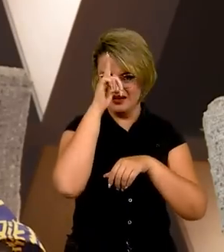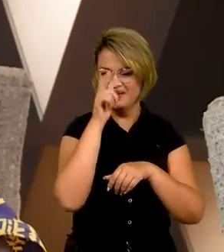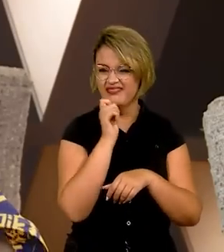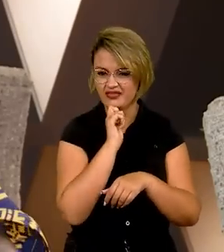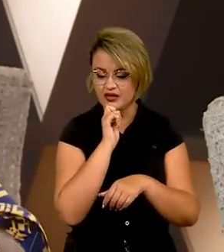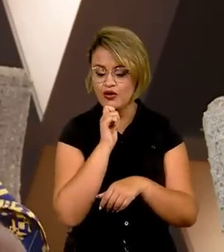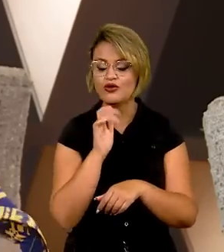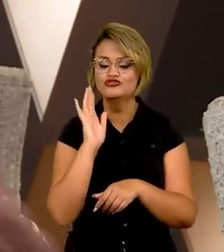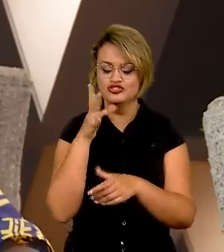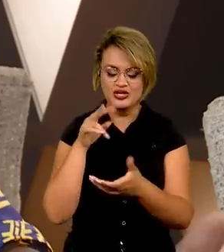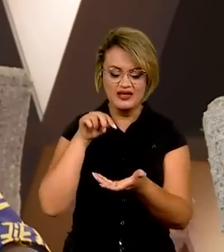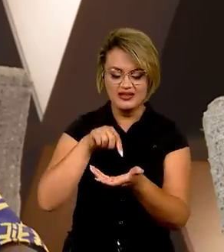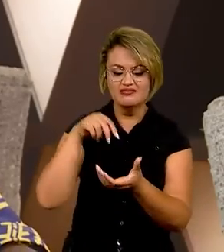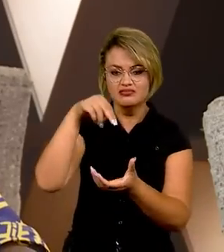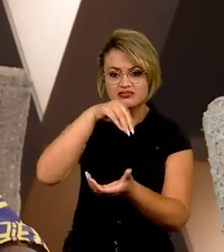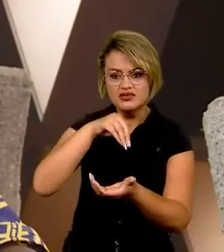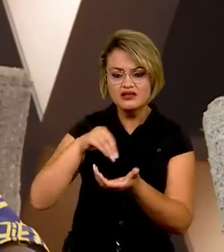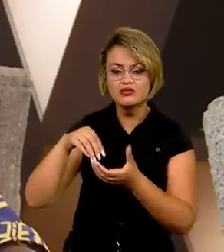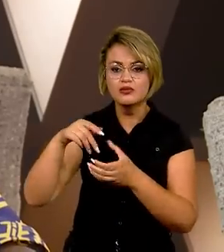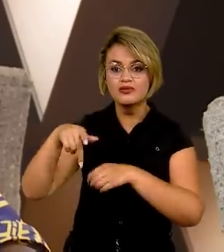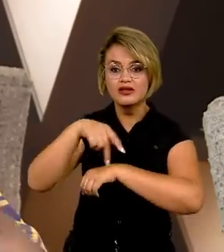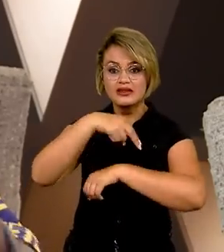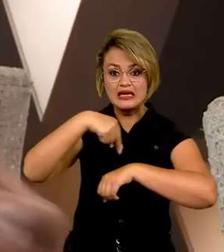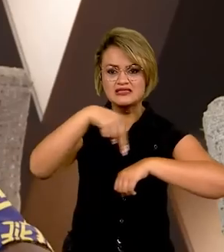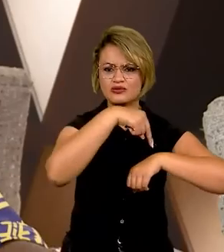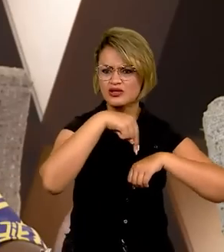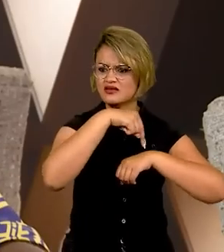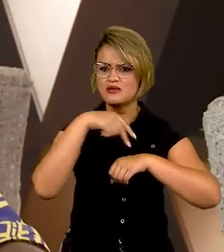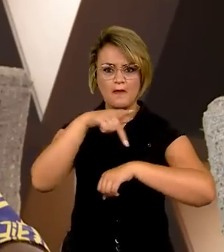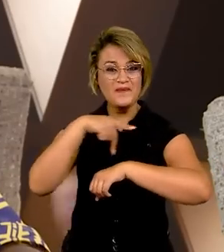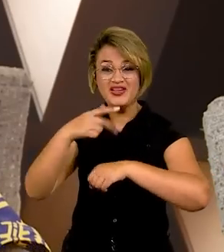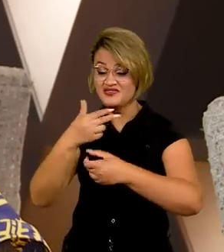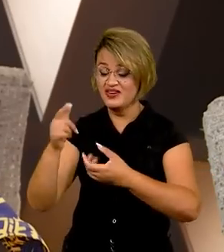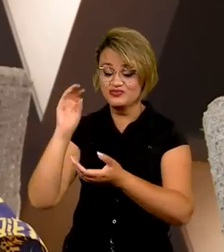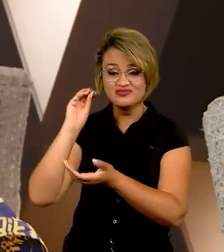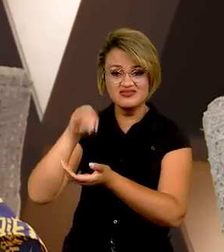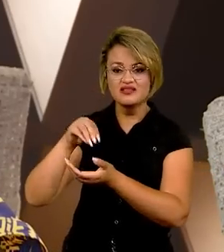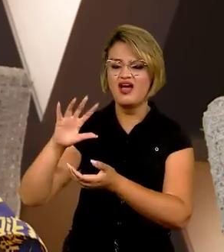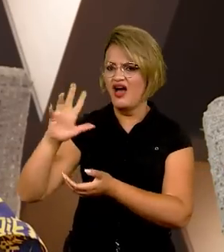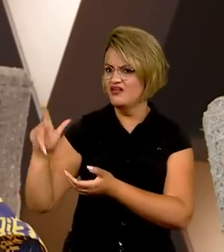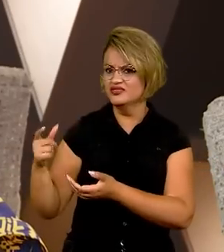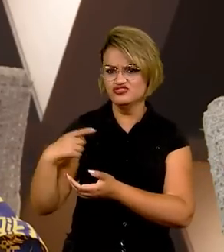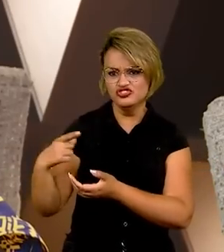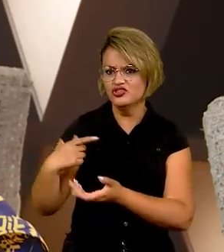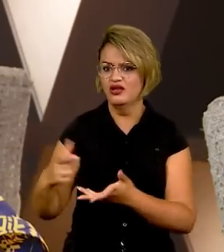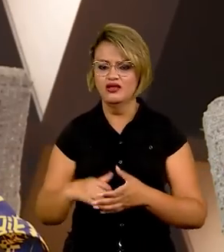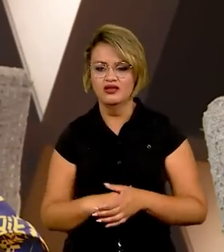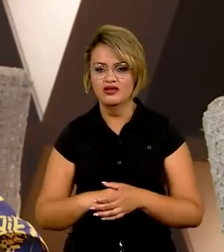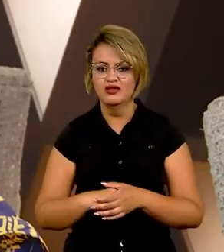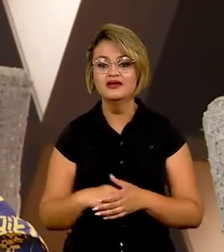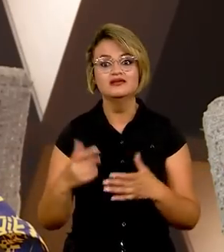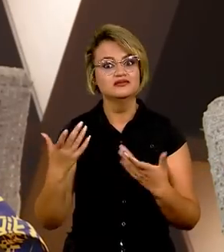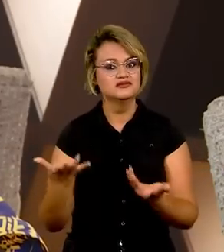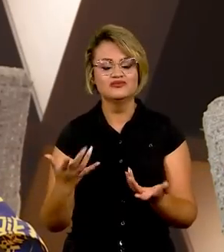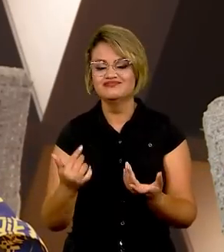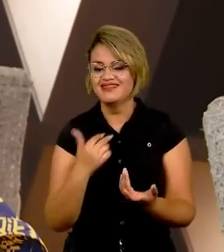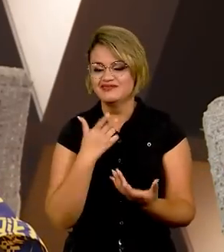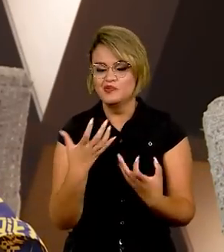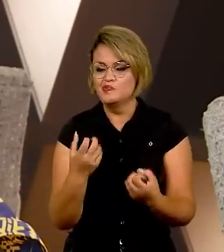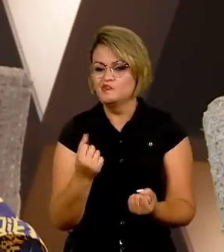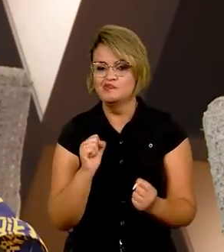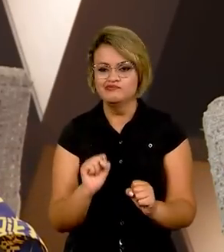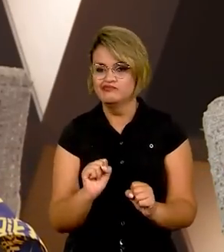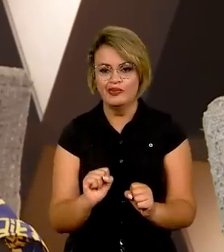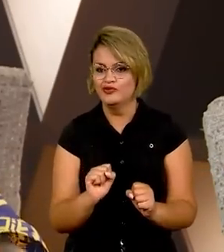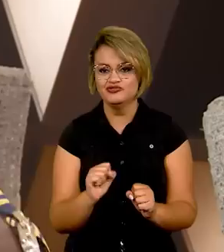era composto por várias nações. Várias nações. Várias nações. Então, é inadmissível que,